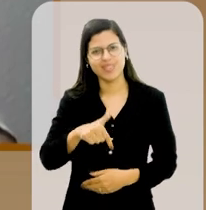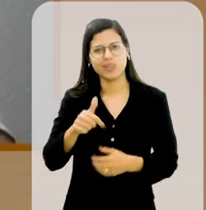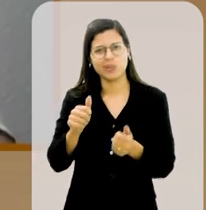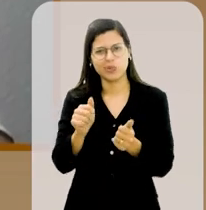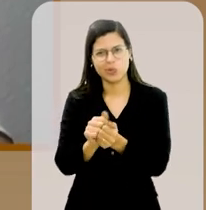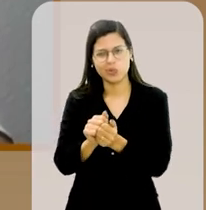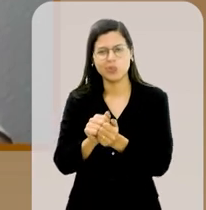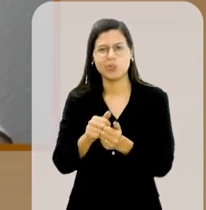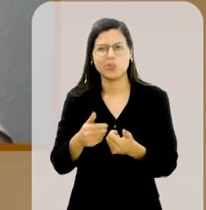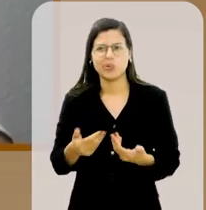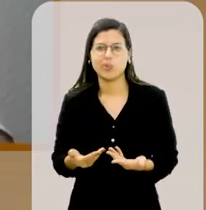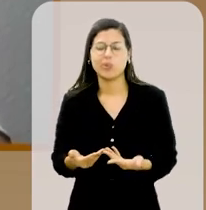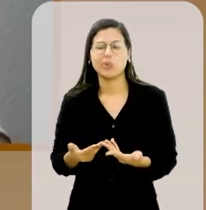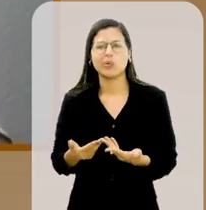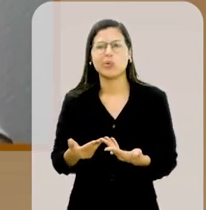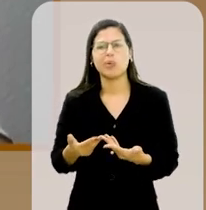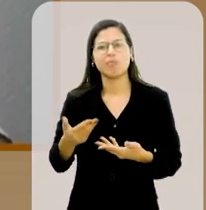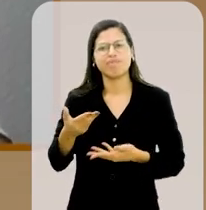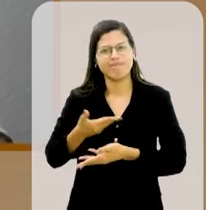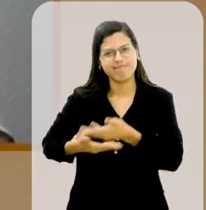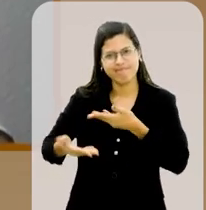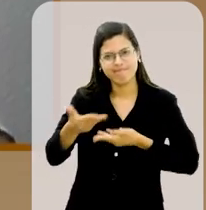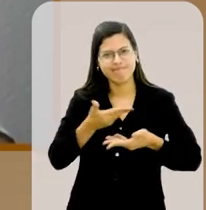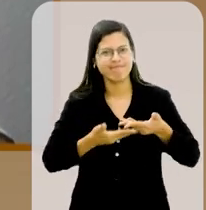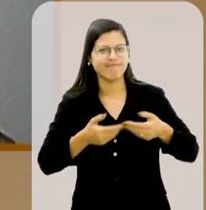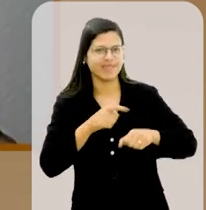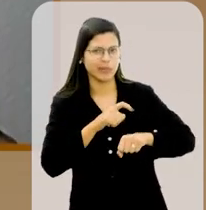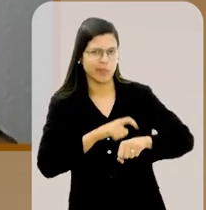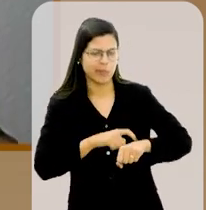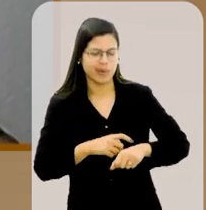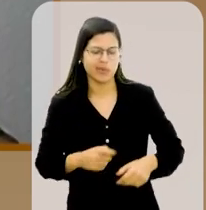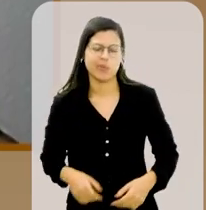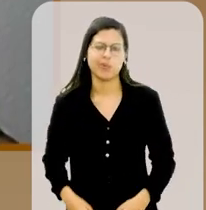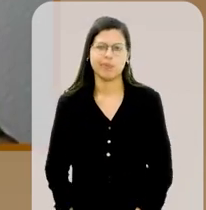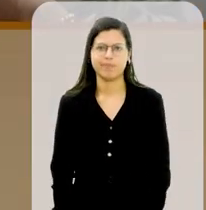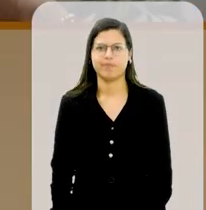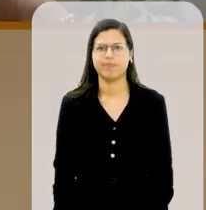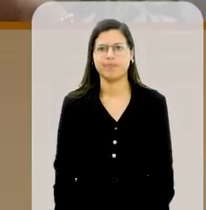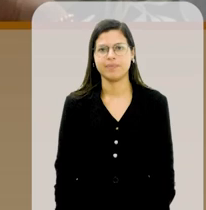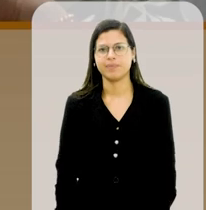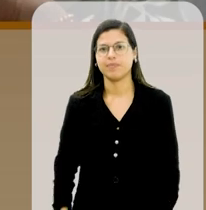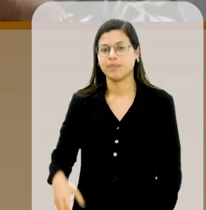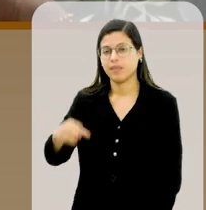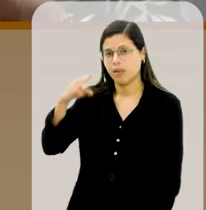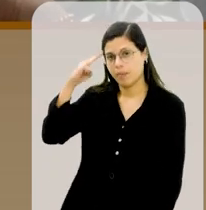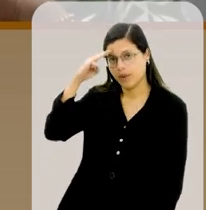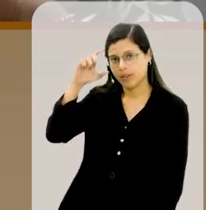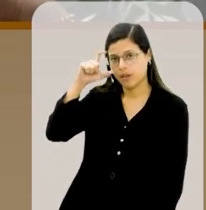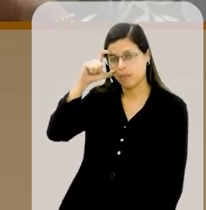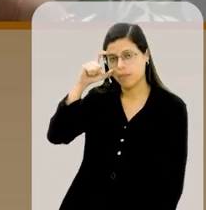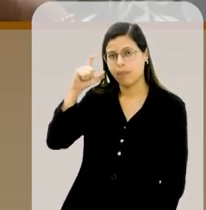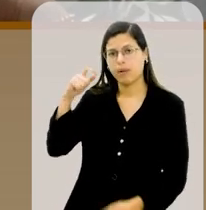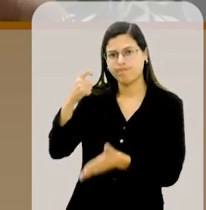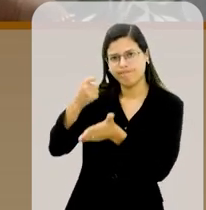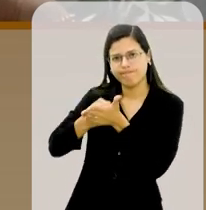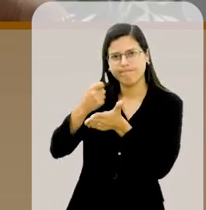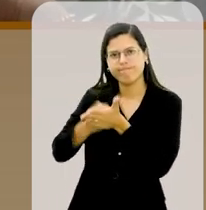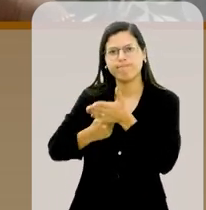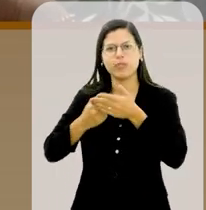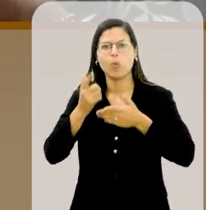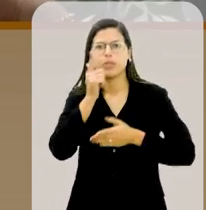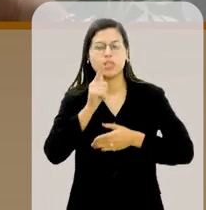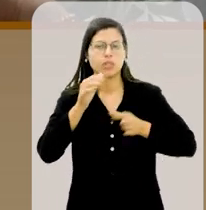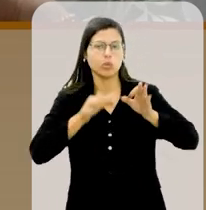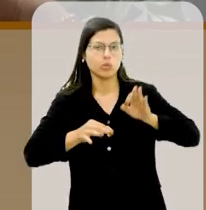você e seu público participando deste momento. Maria da Penha, sua luta por